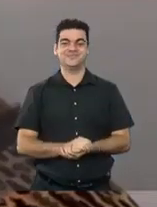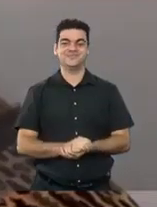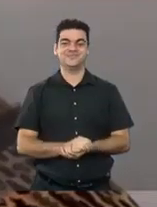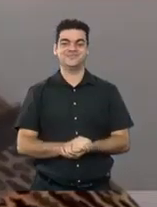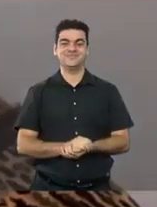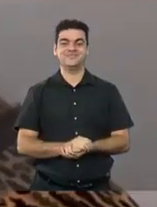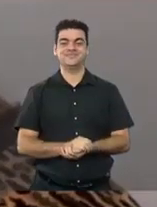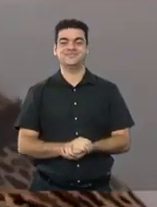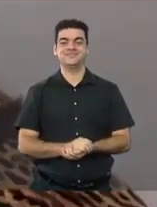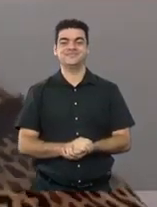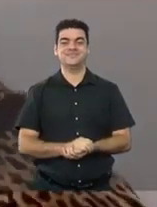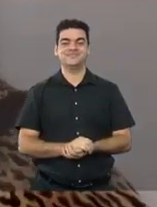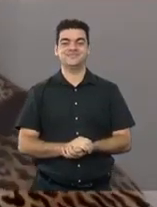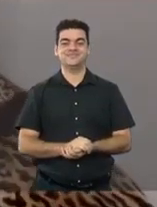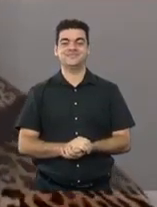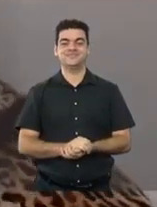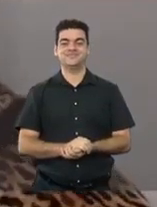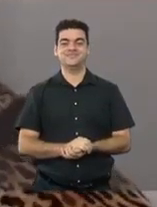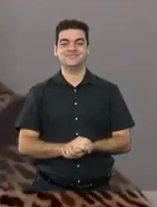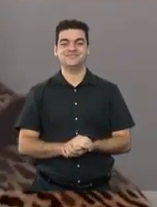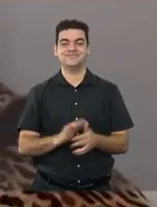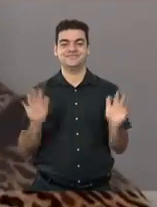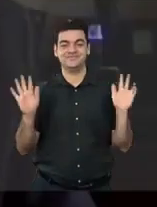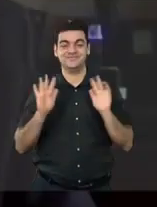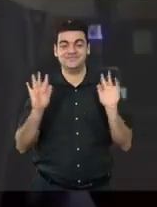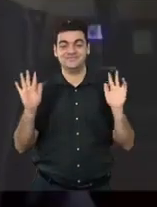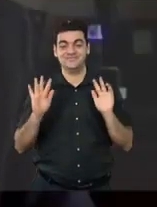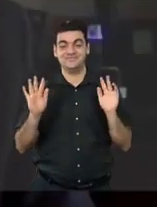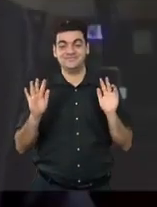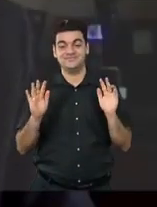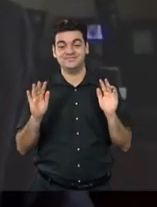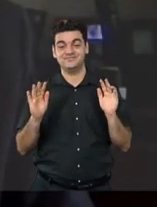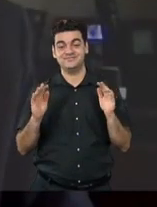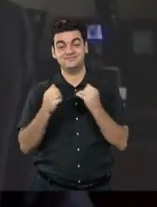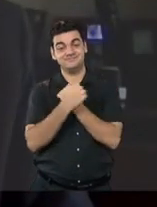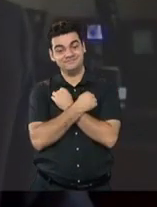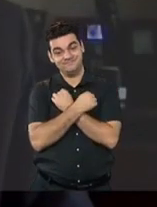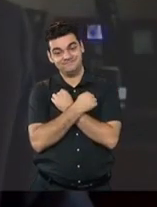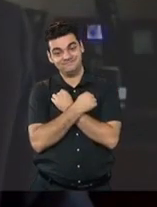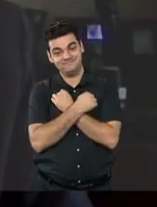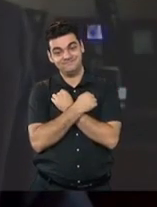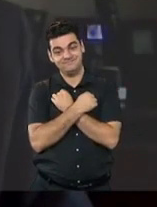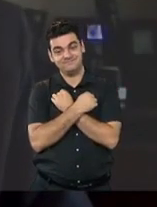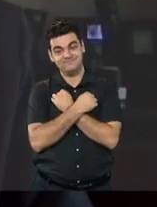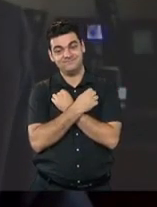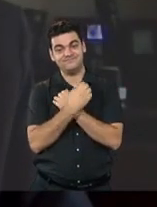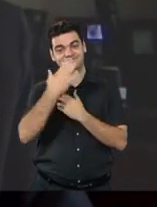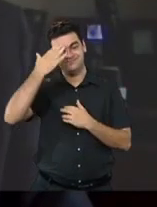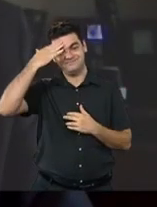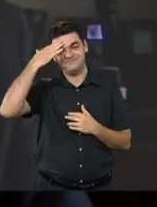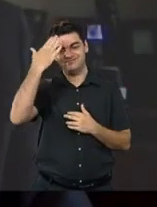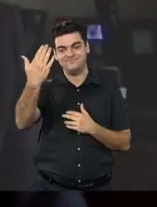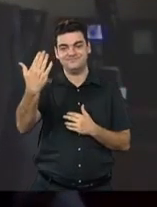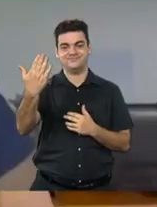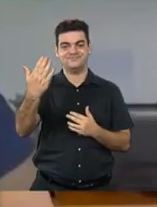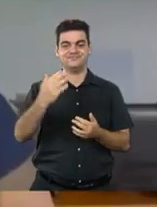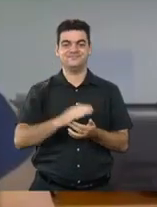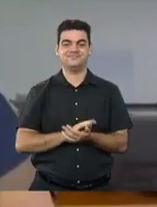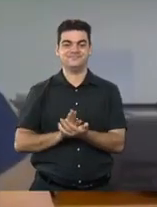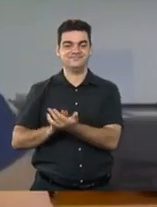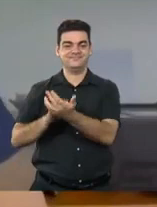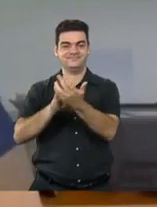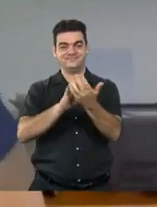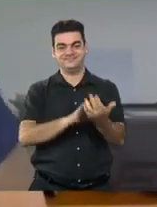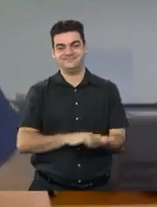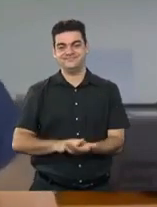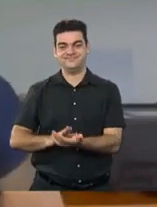de ter um maior orgulho. Foi a hora do que isso. Gente, felicitar muitos desigas para vocês em tudo, tá? Obrigado mesmo. Parabéns pelo